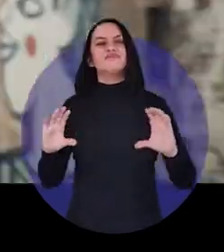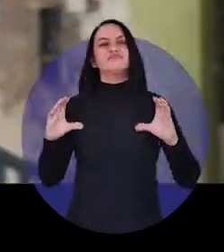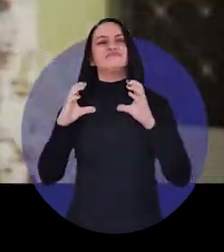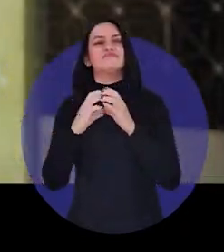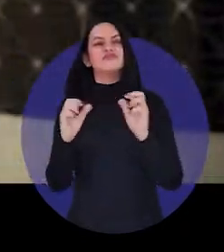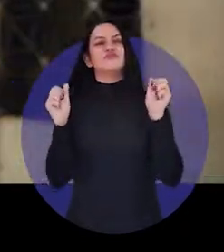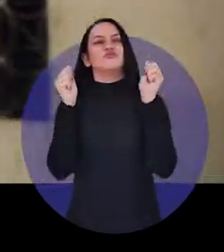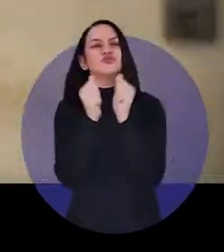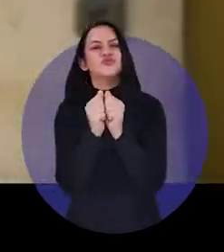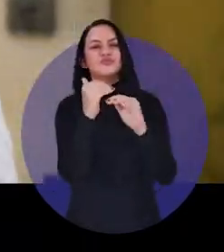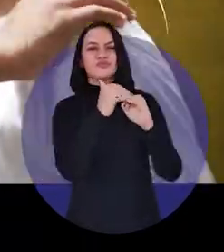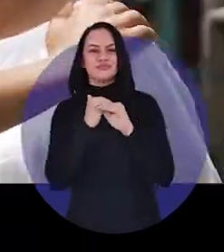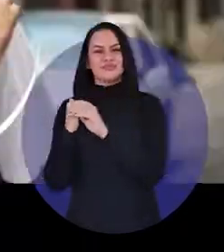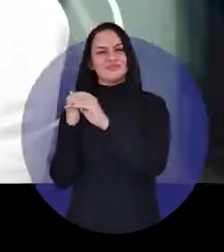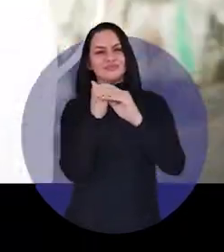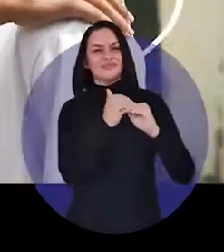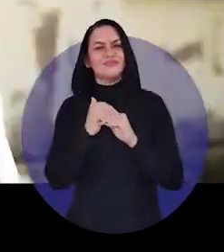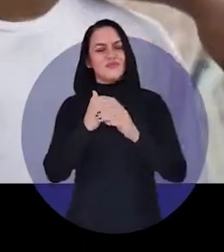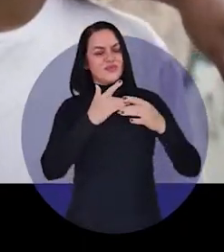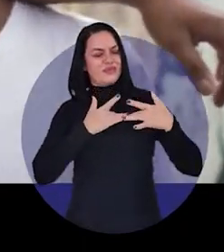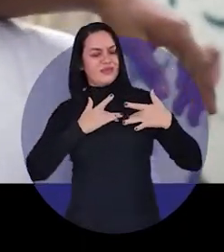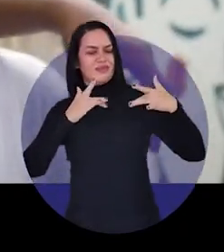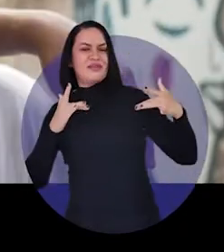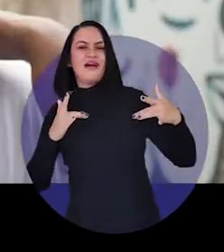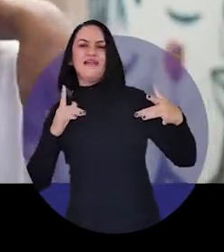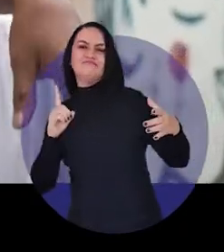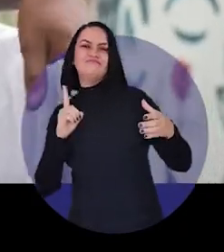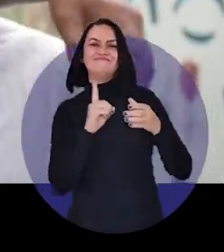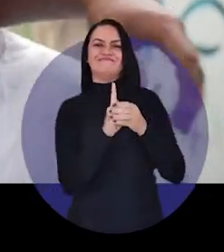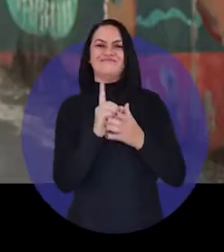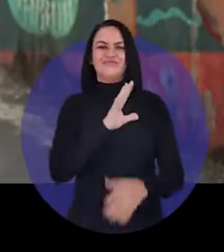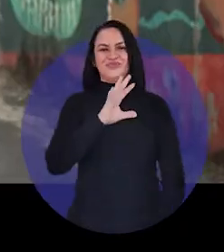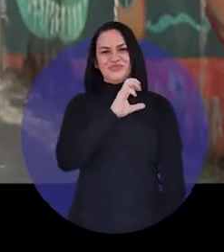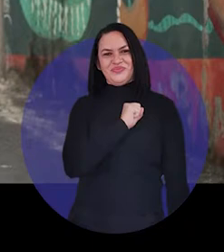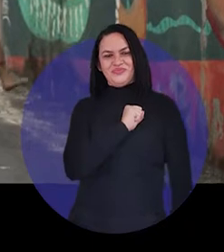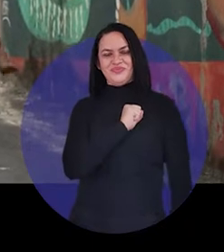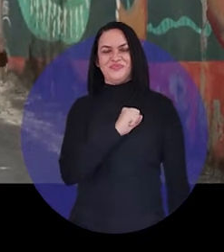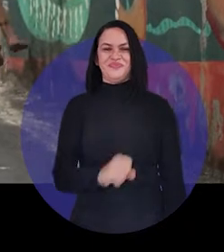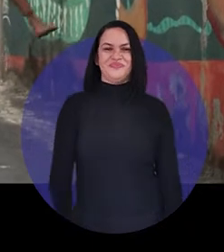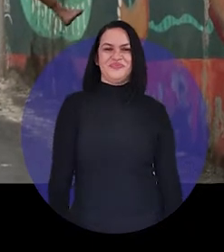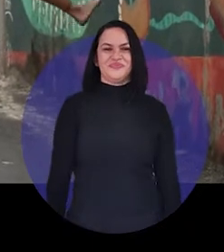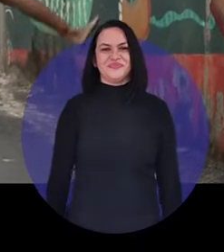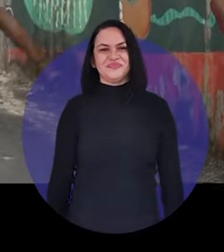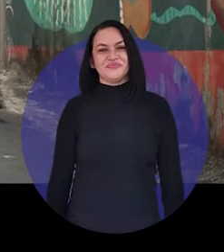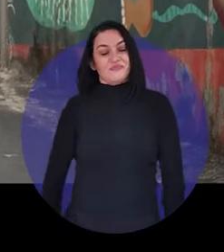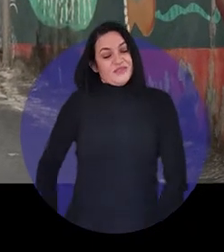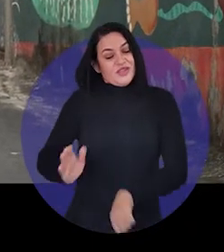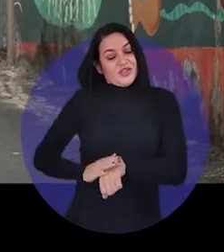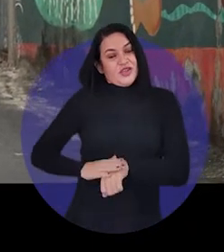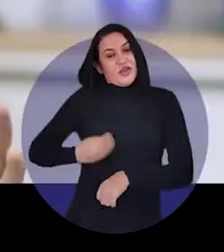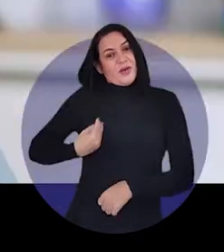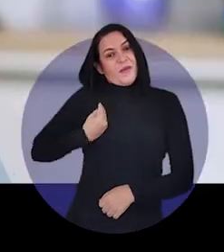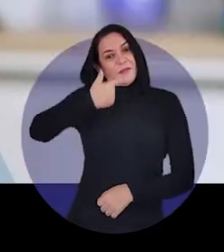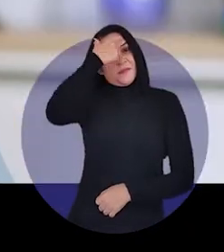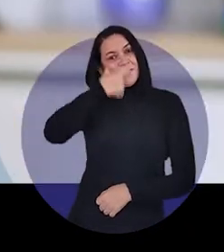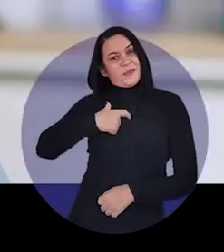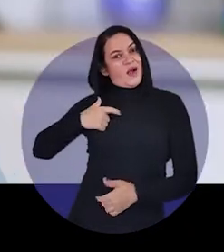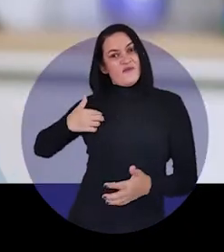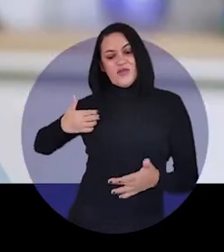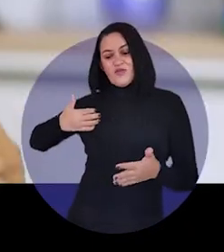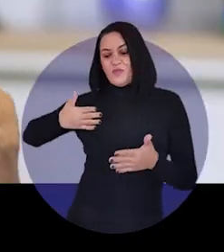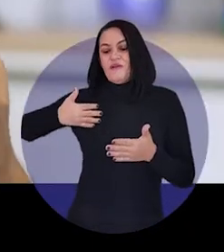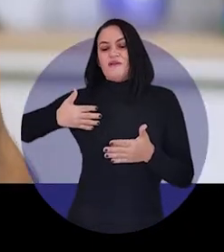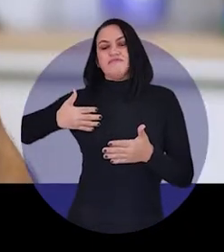estar do lado da igualdade, da solidariedade e do amor. Em toda a minha